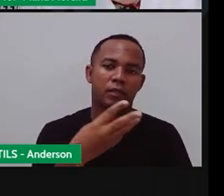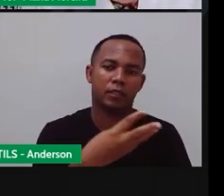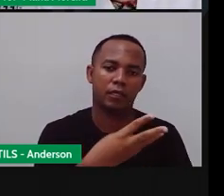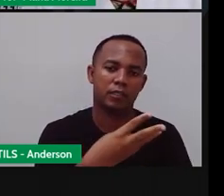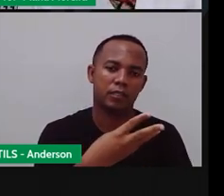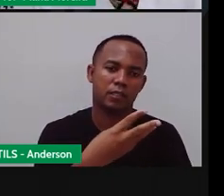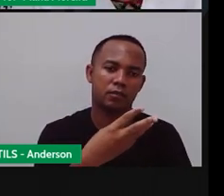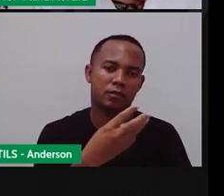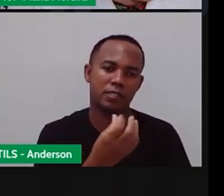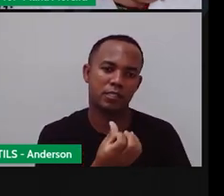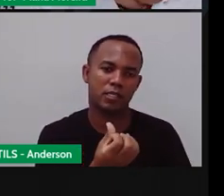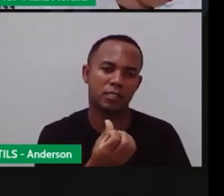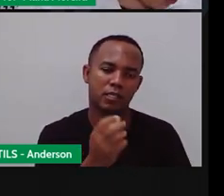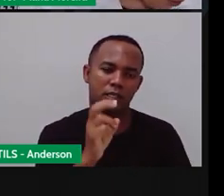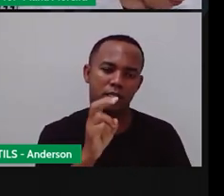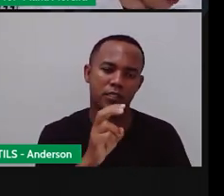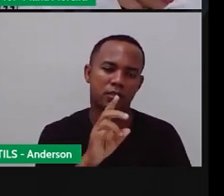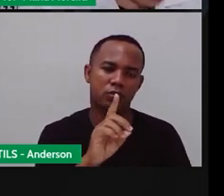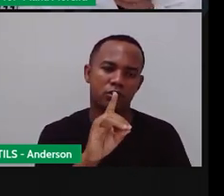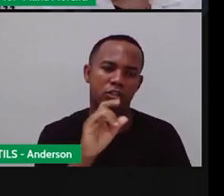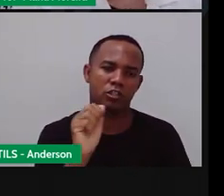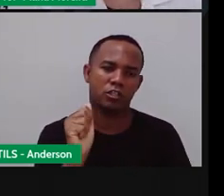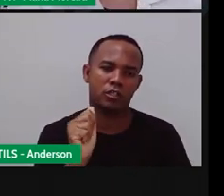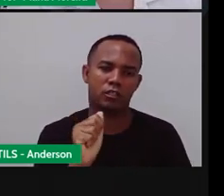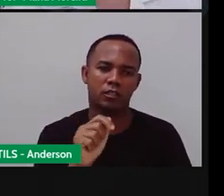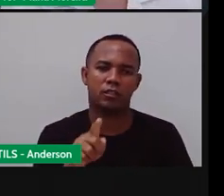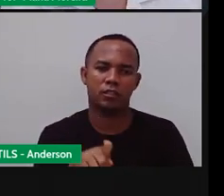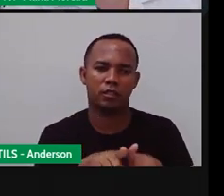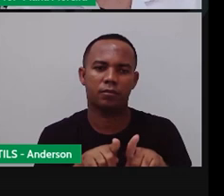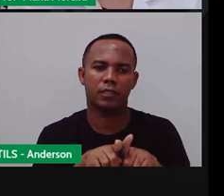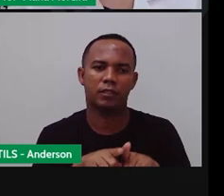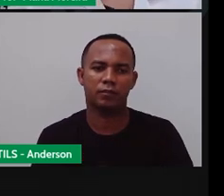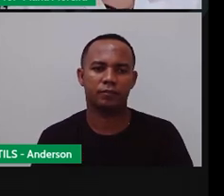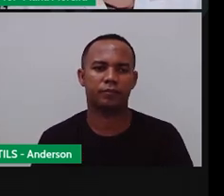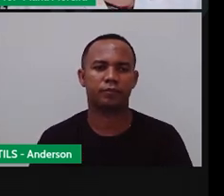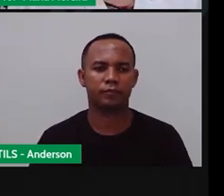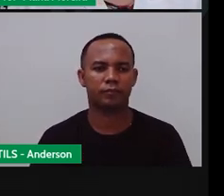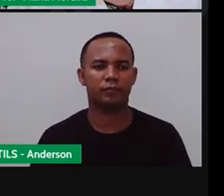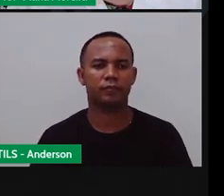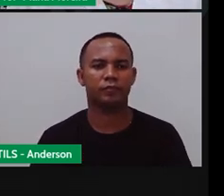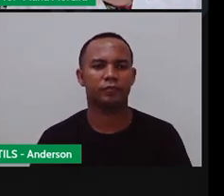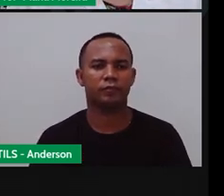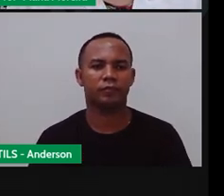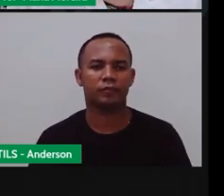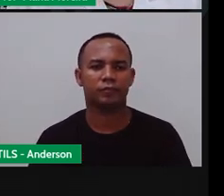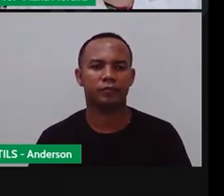365 dias. Deixa eu botar aqui o planeta, se ela precisar daqui a pouco. Bom,